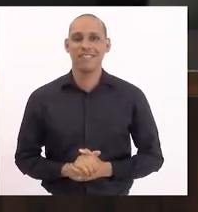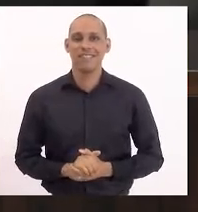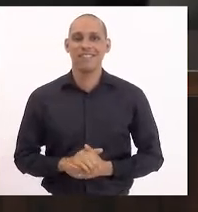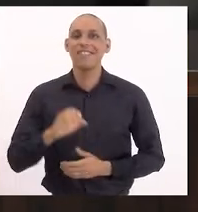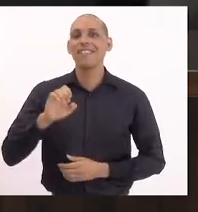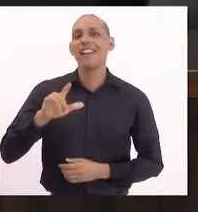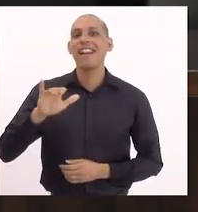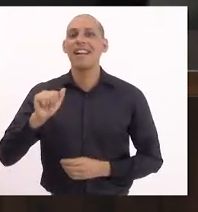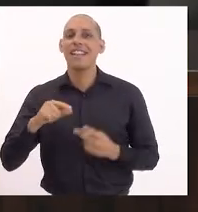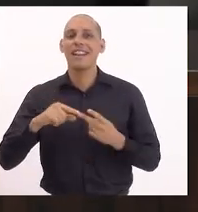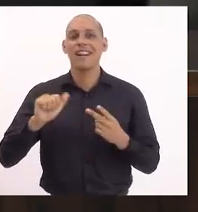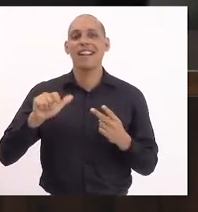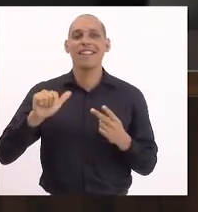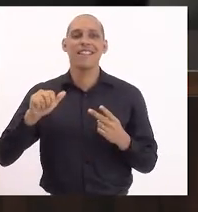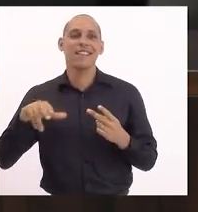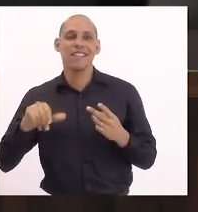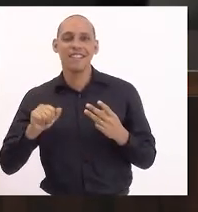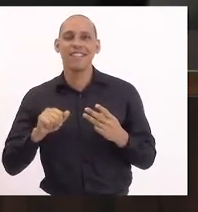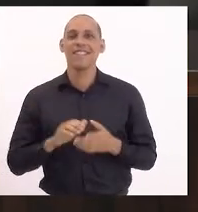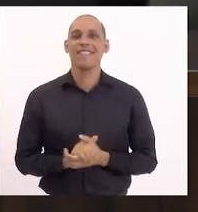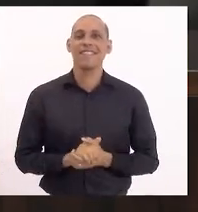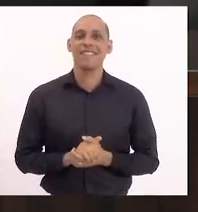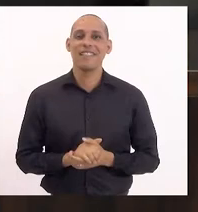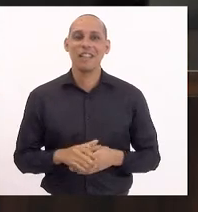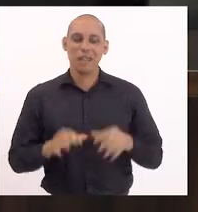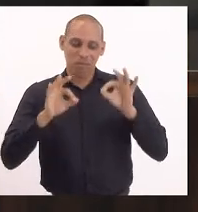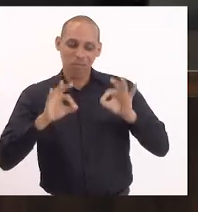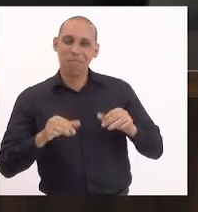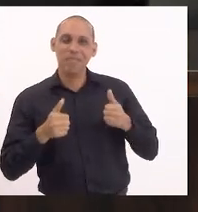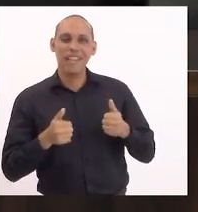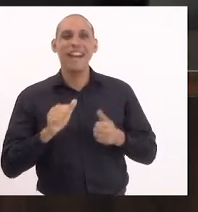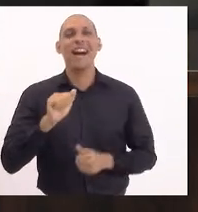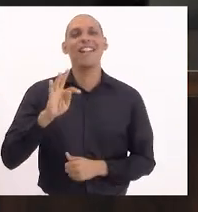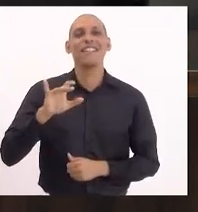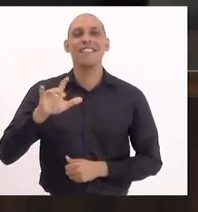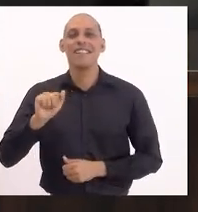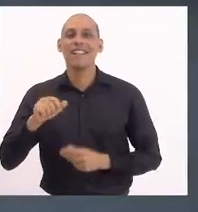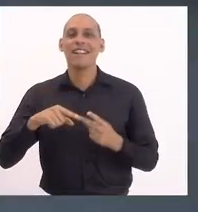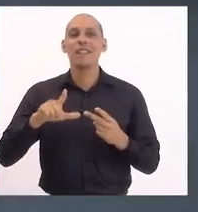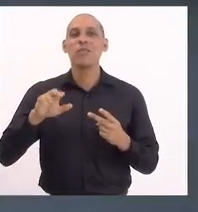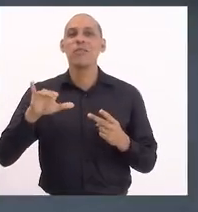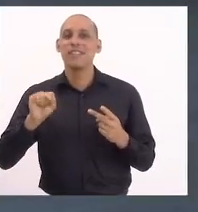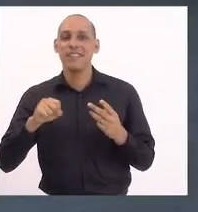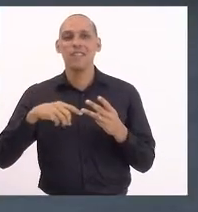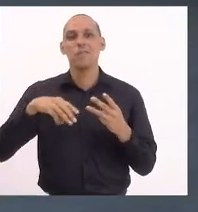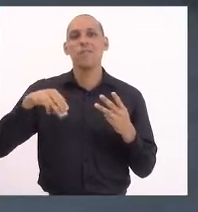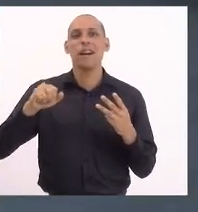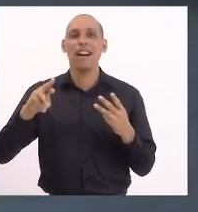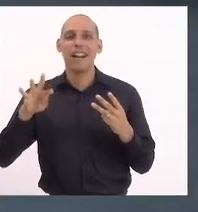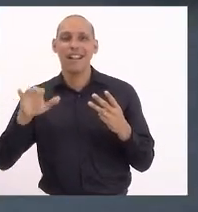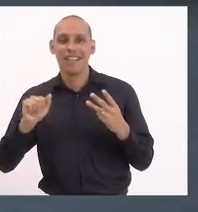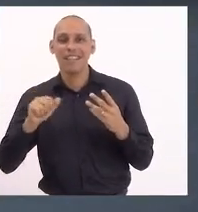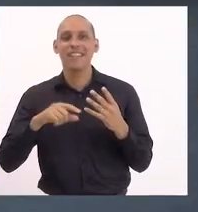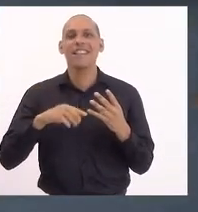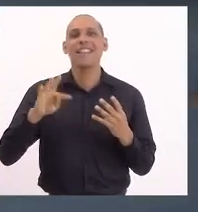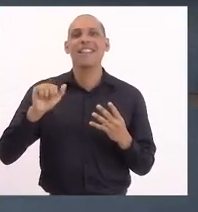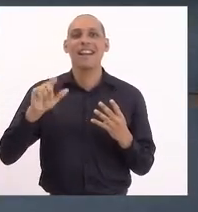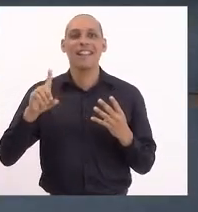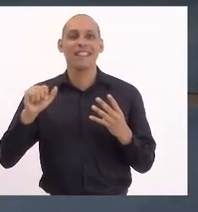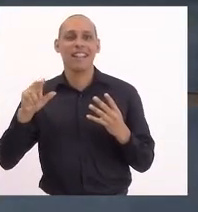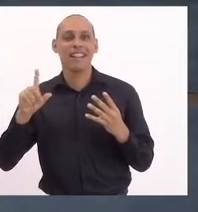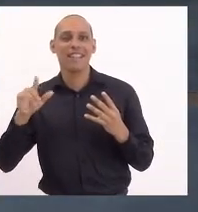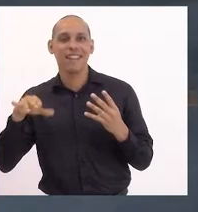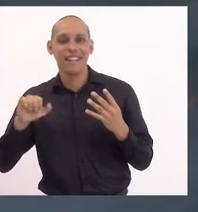Célia, Alana, sempre elegante, Atila Nunes, Luiz, Marta, Tadadani, Alexandre